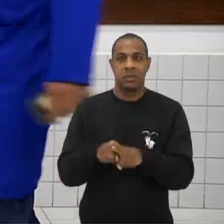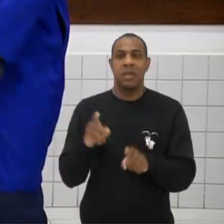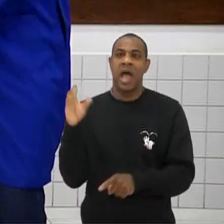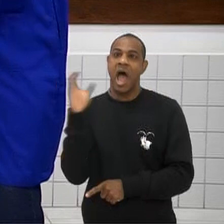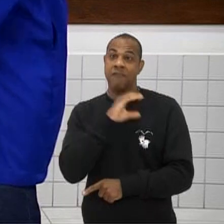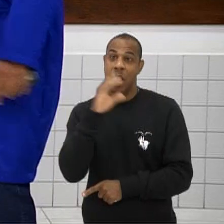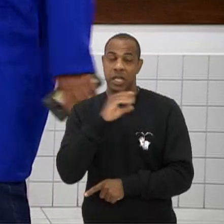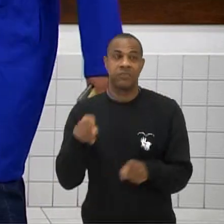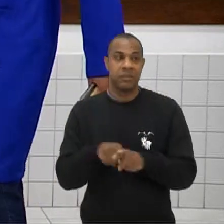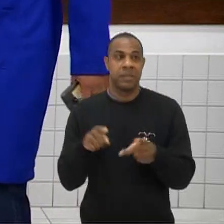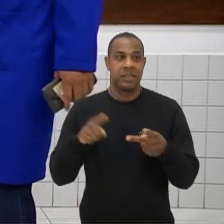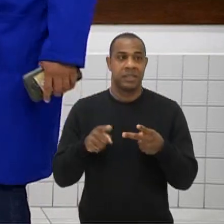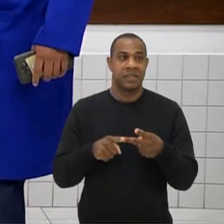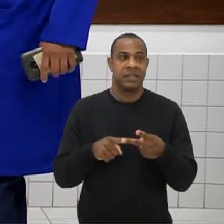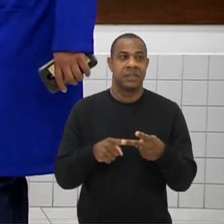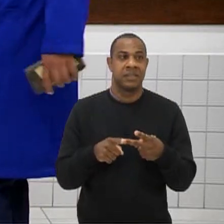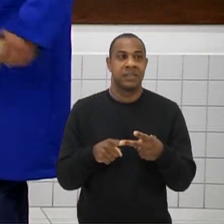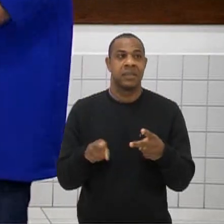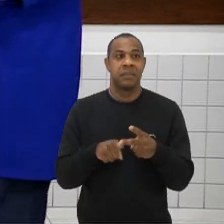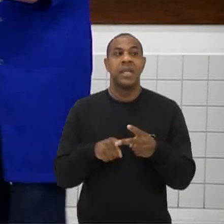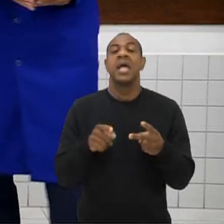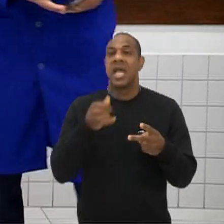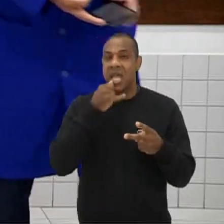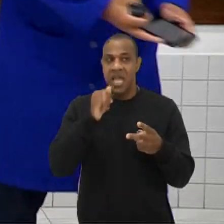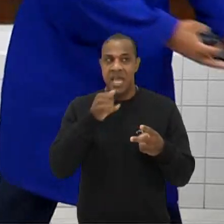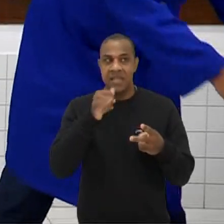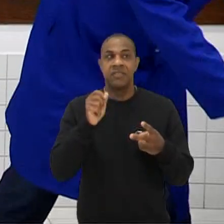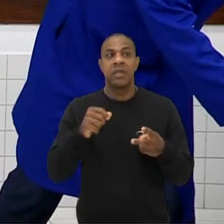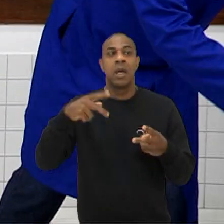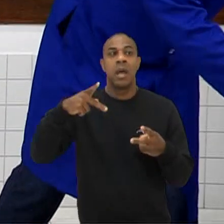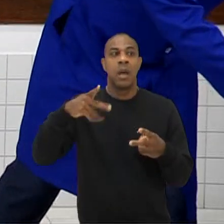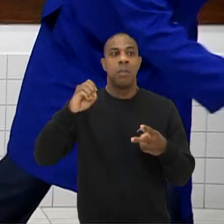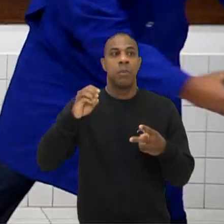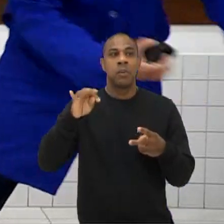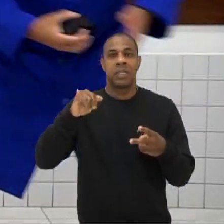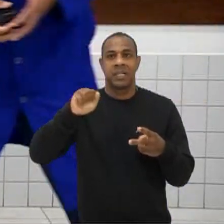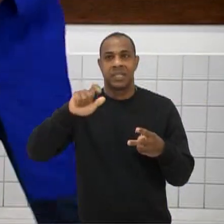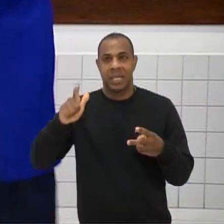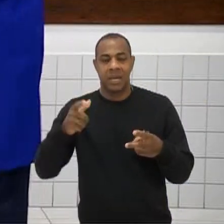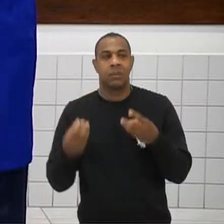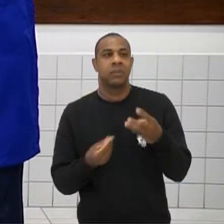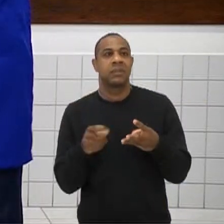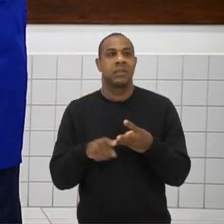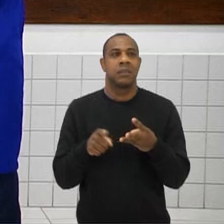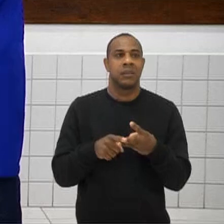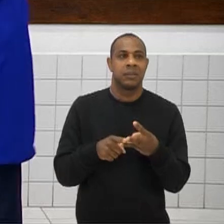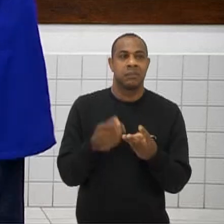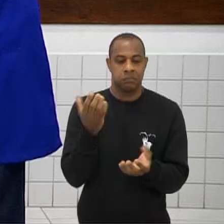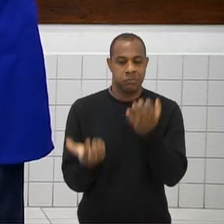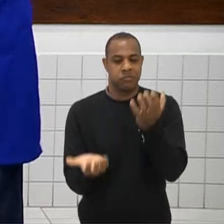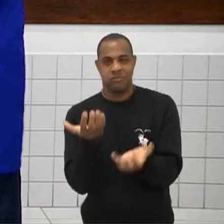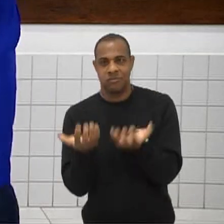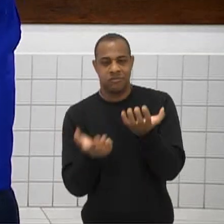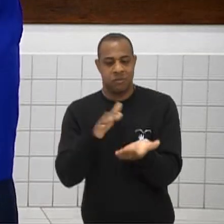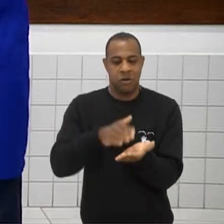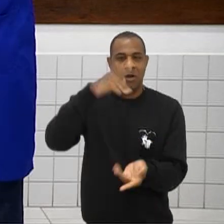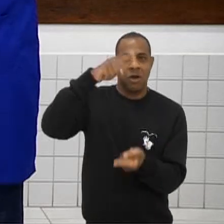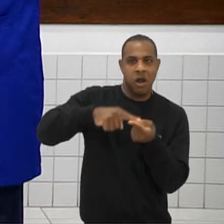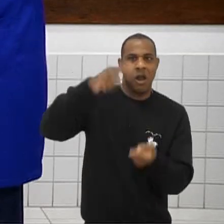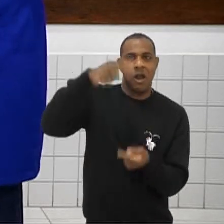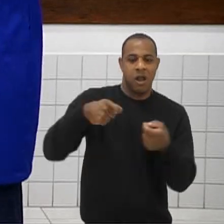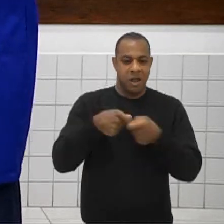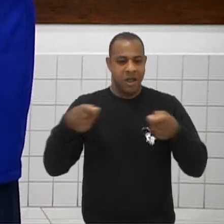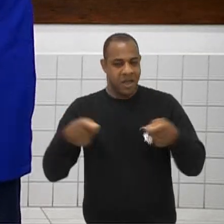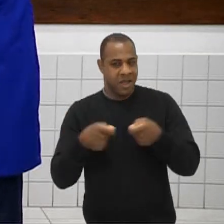Sempre Nós também temos Energias potenciais Que são quantas? Quais são as mesmas? Temos ali então A ideia da potencial Elástica E também